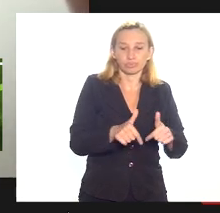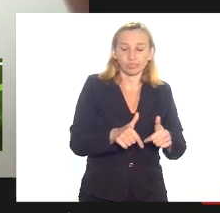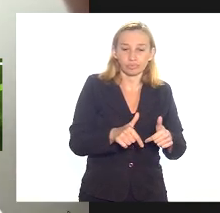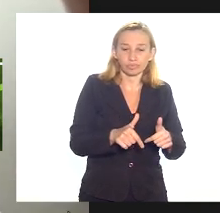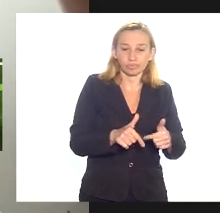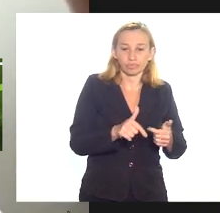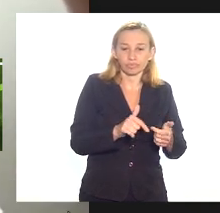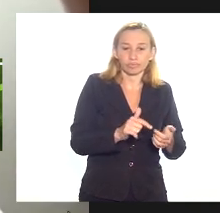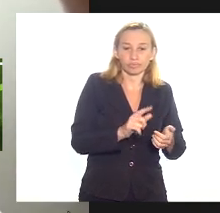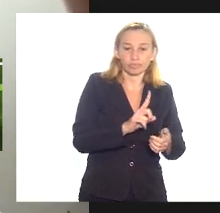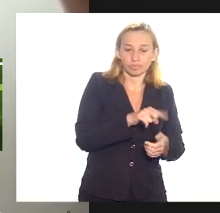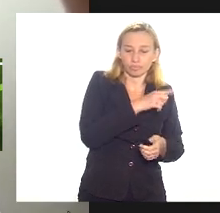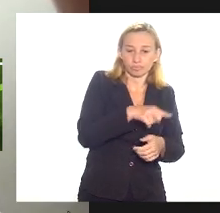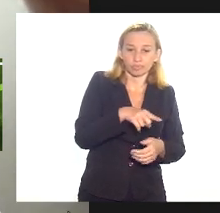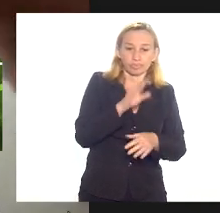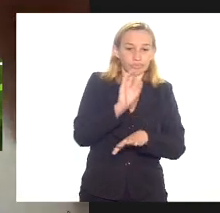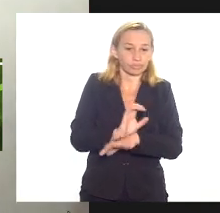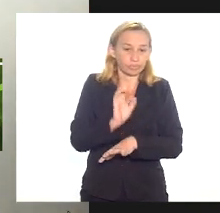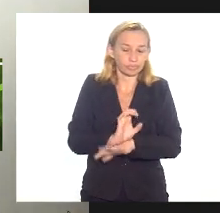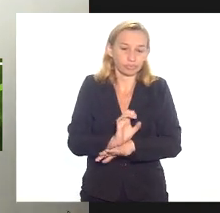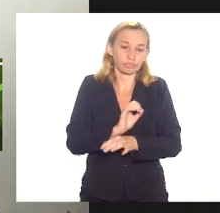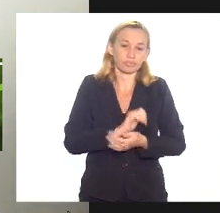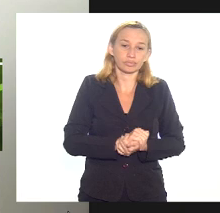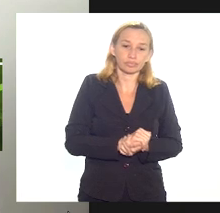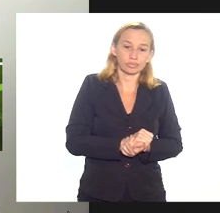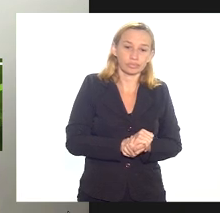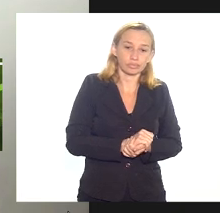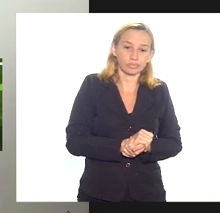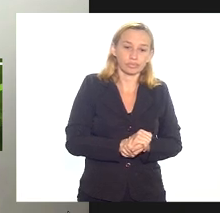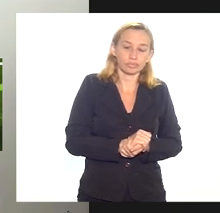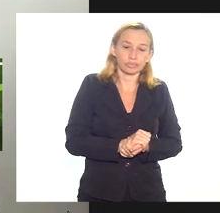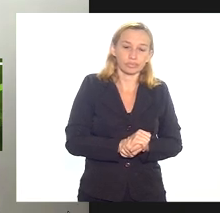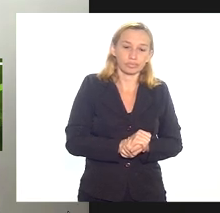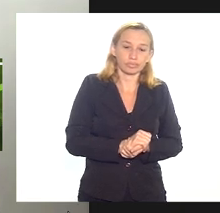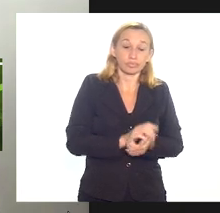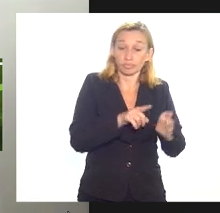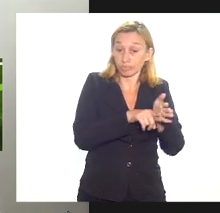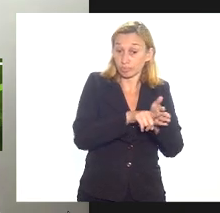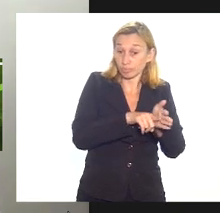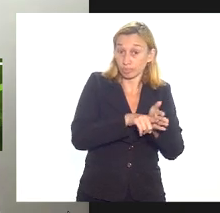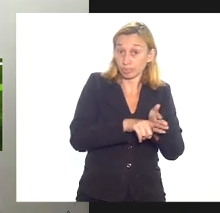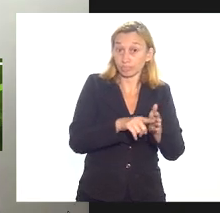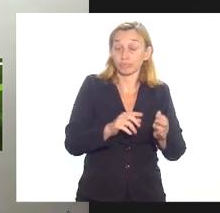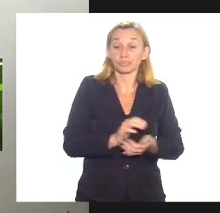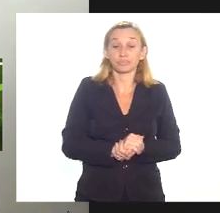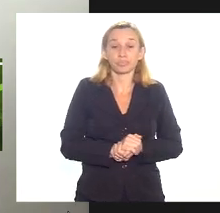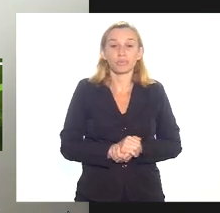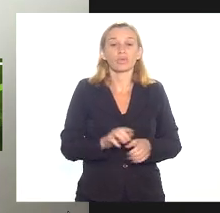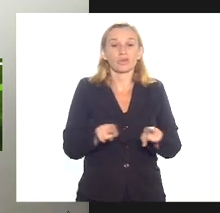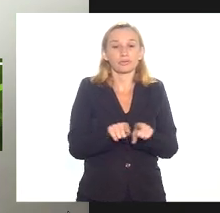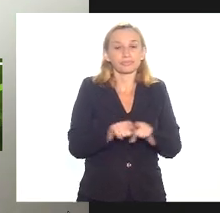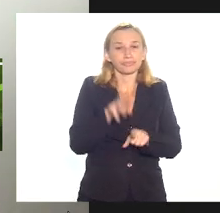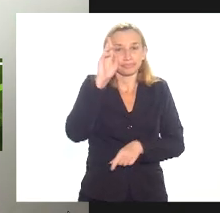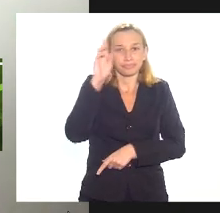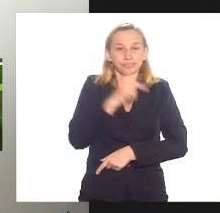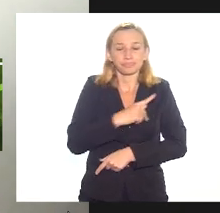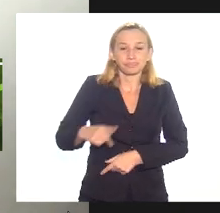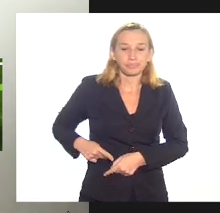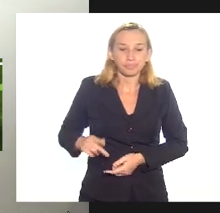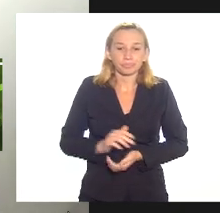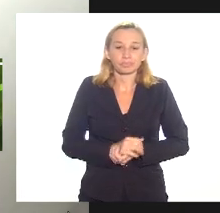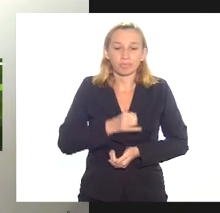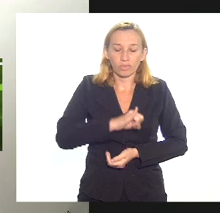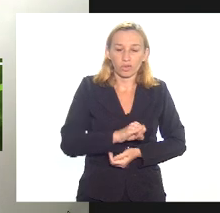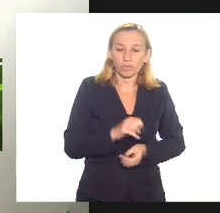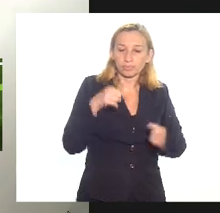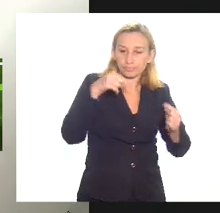do estado tem a ver diretamente com a situação fiscal e para além disso senhor presidente se o